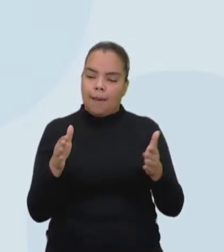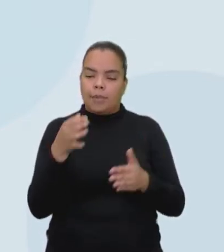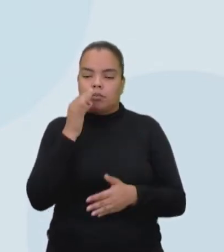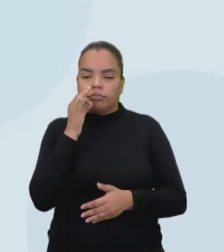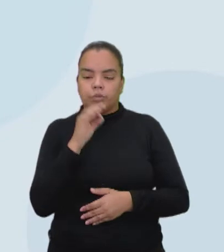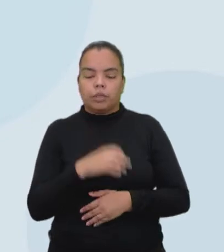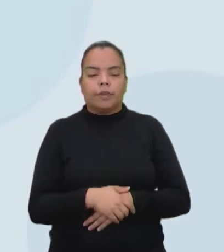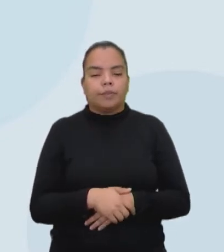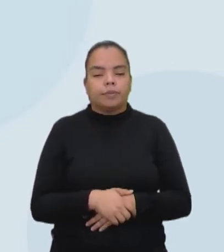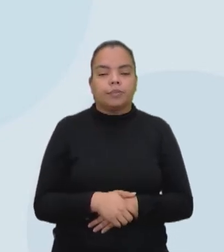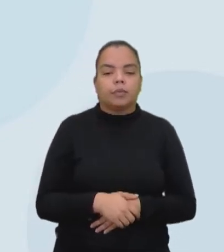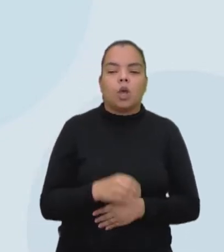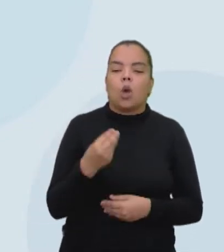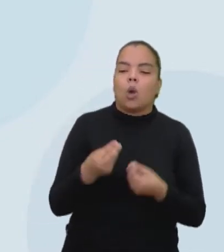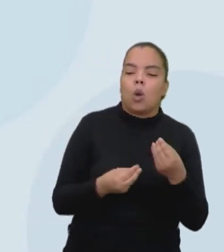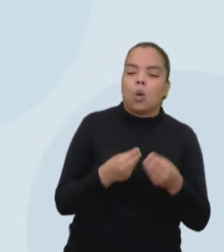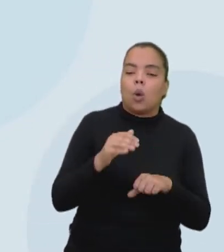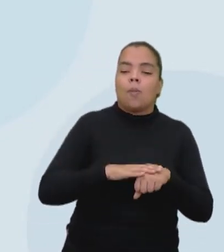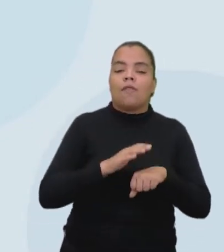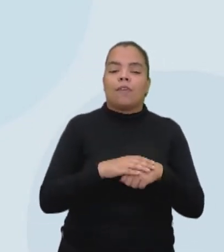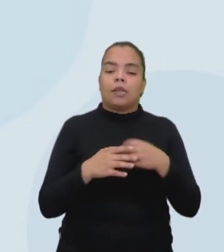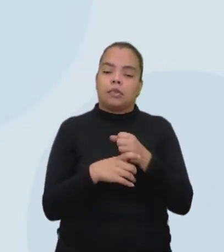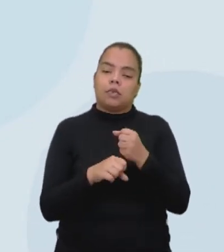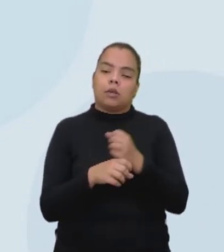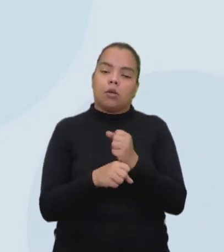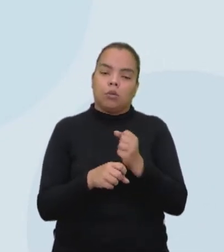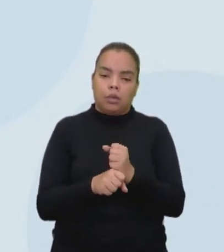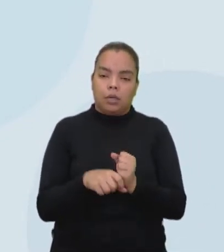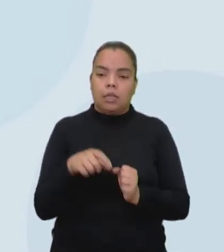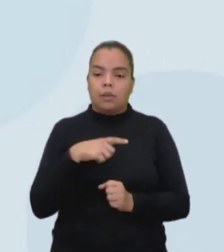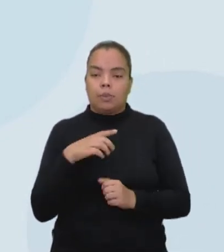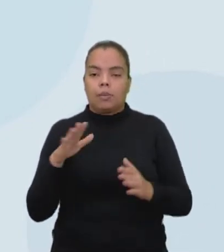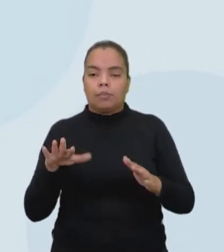faz essa conta? Então, a gente tem que pegar aí os mil reais.